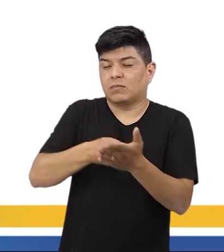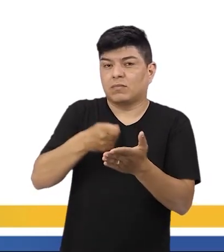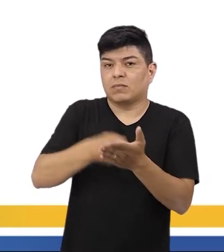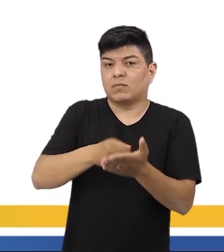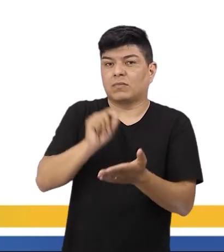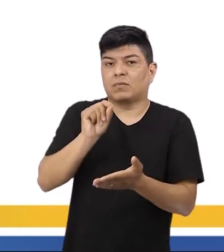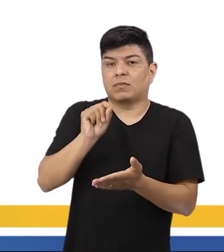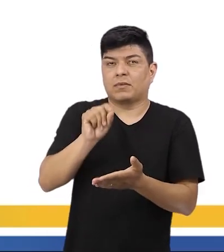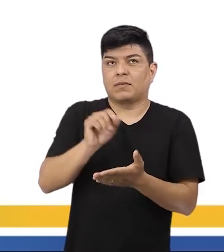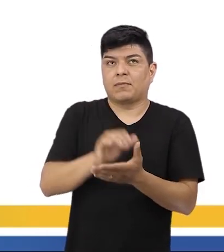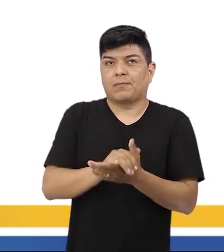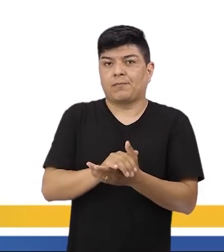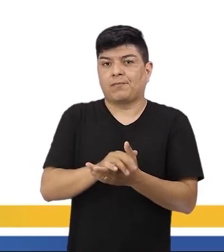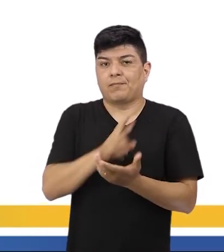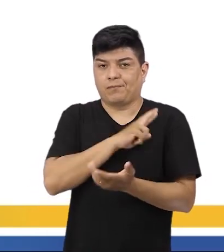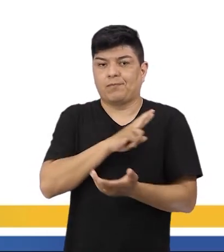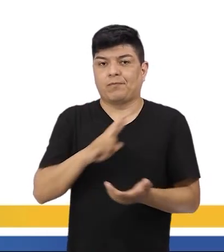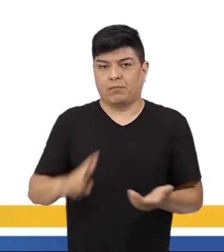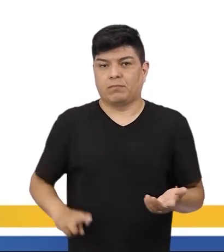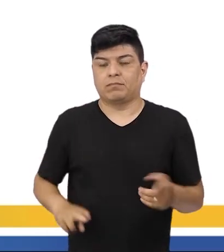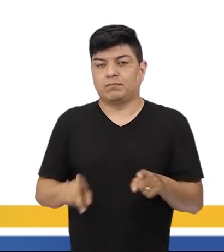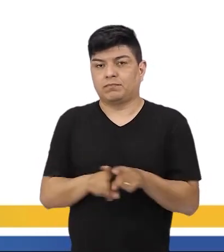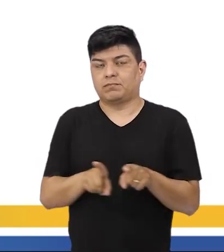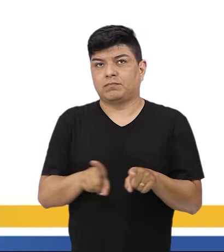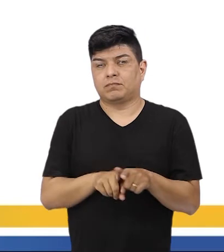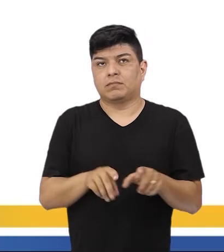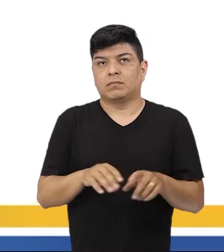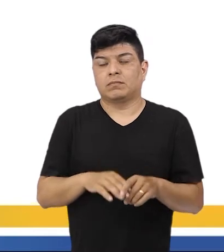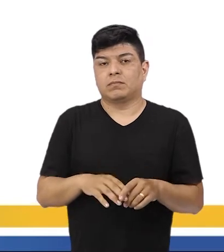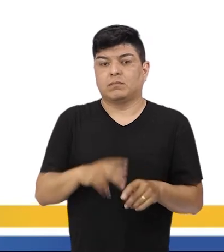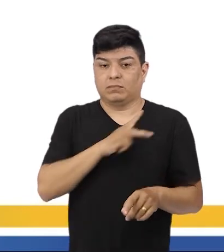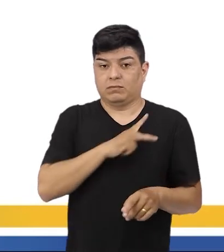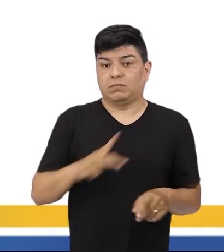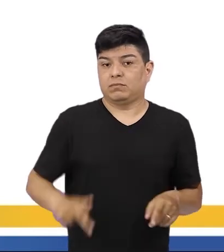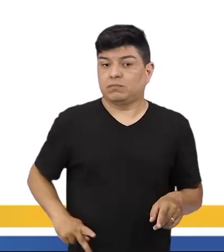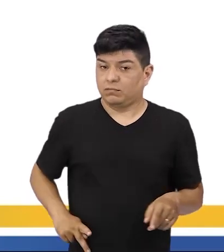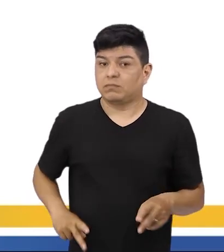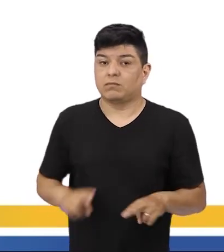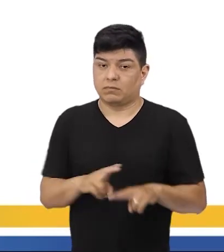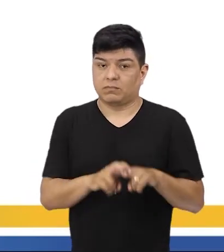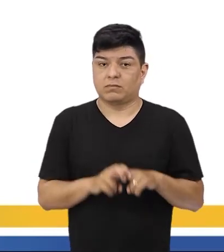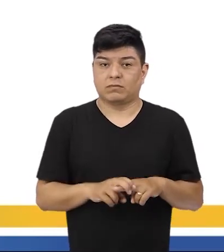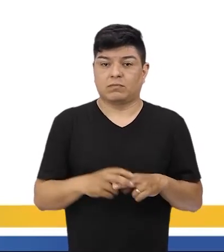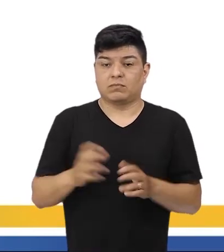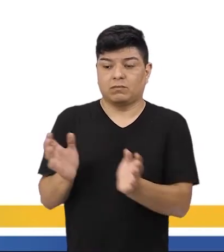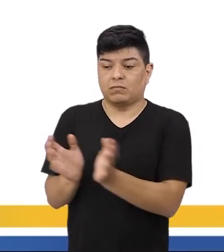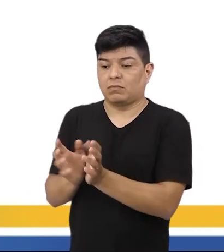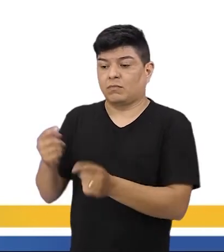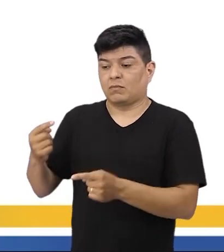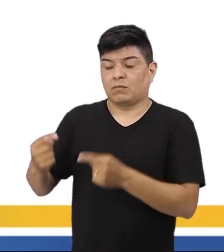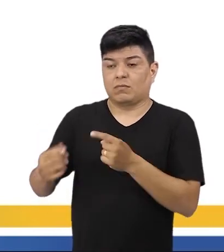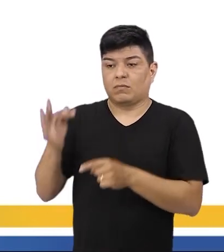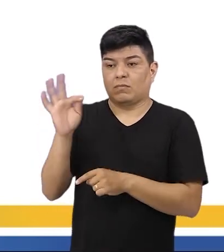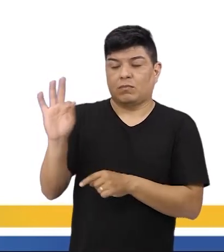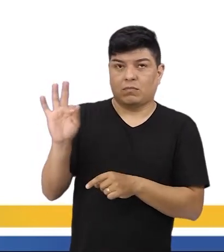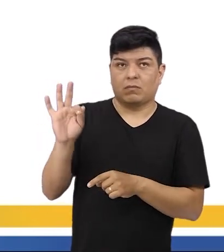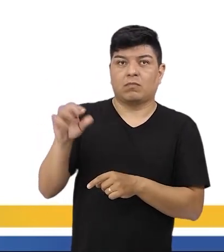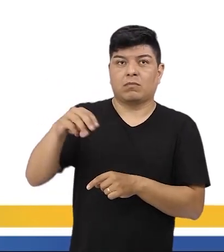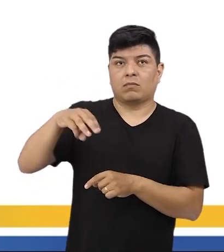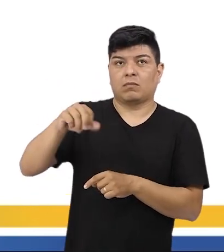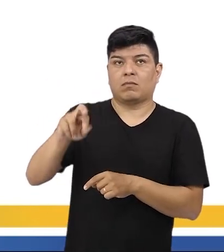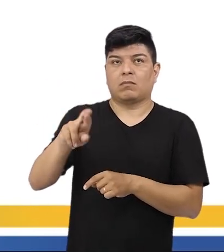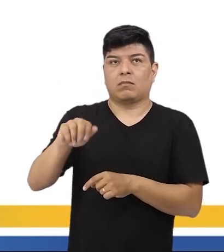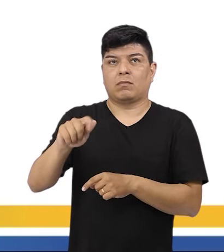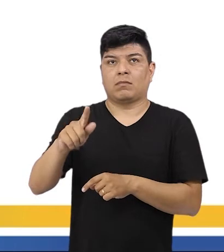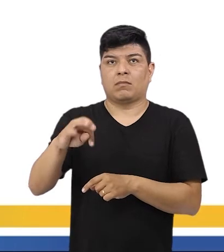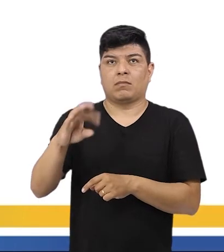o quê? a República, né? E o presidencialismo. E o Partido Federalista, o Maragato, né?